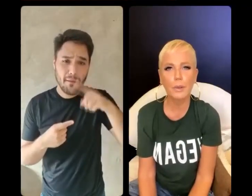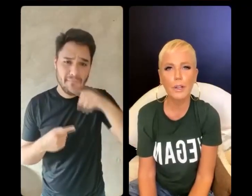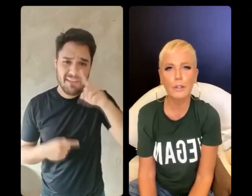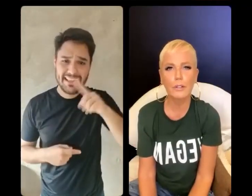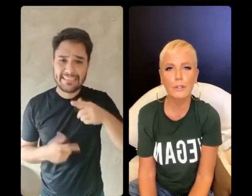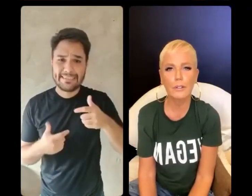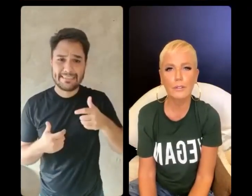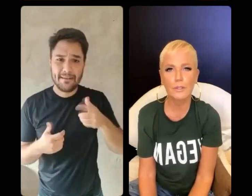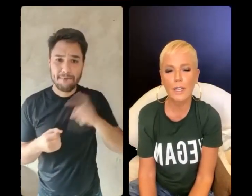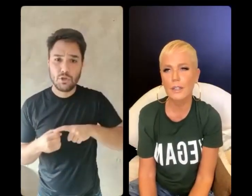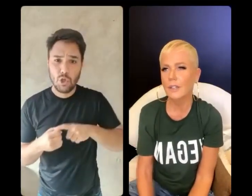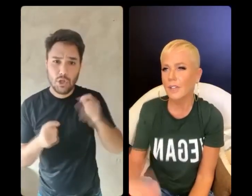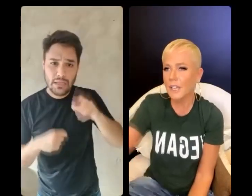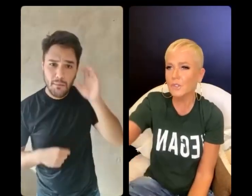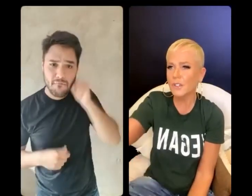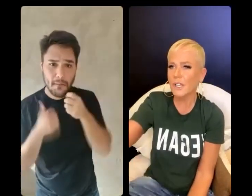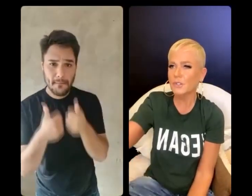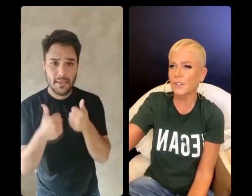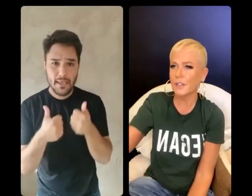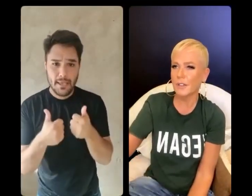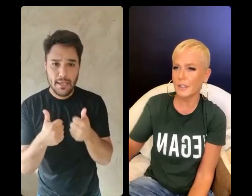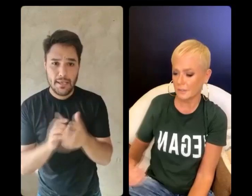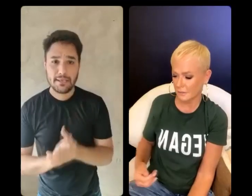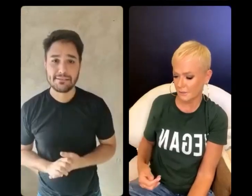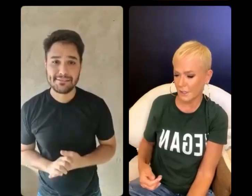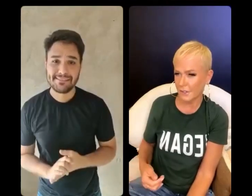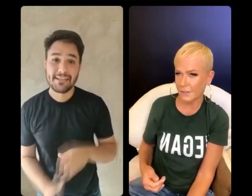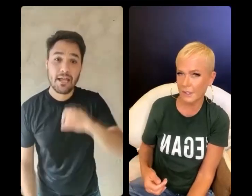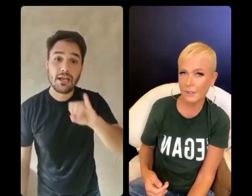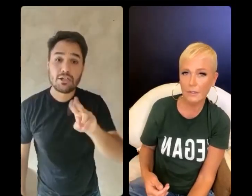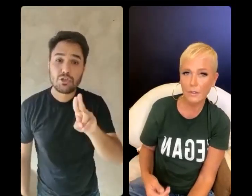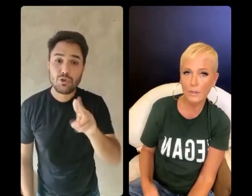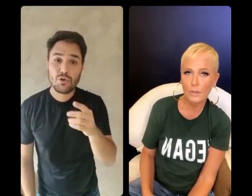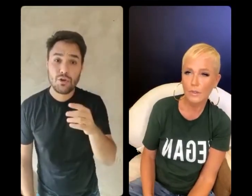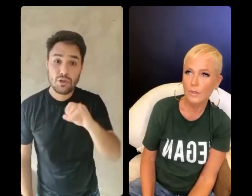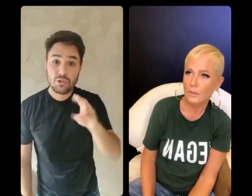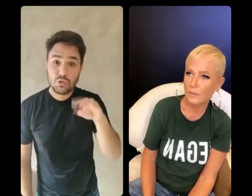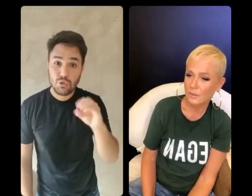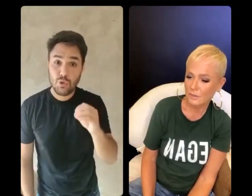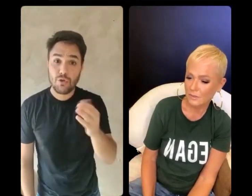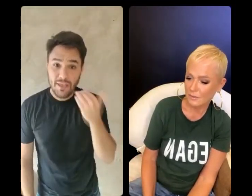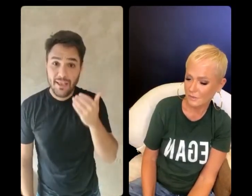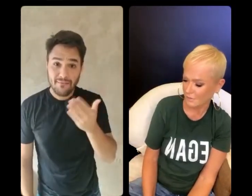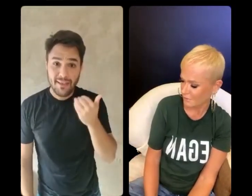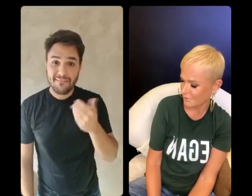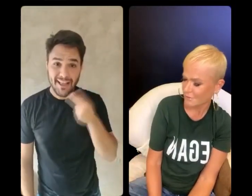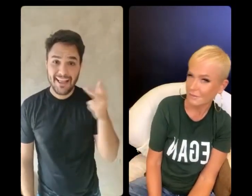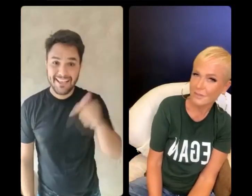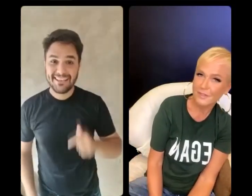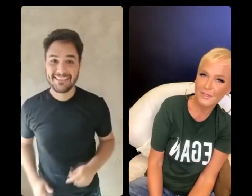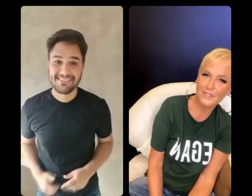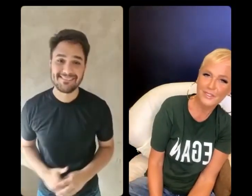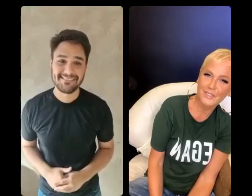Chegou, tô te ouvindo bem. Tá tudo bem. Vem cá, Ju, vem cá, Ju, fala com ele. Oi? Vem cá, fala com ele. Ah, não acredito.